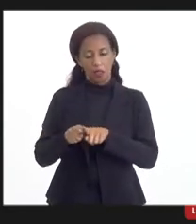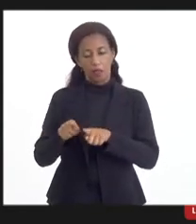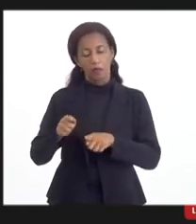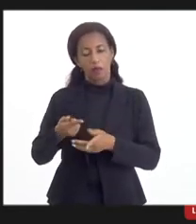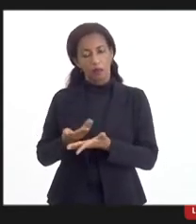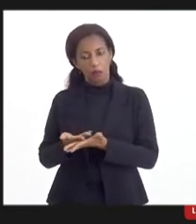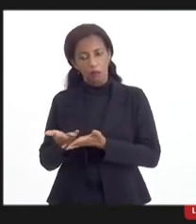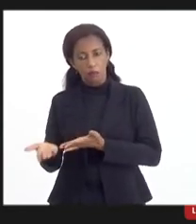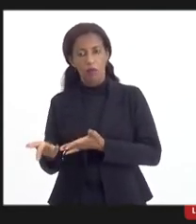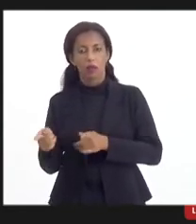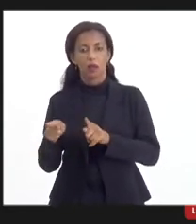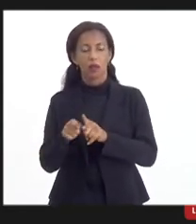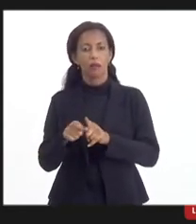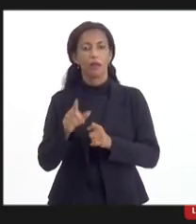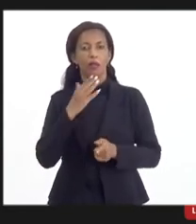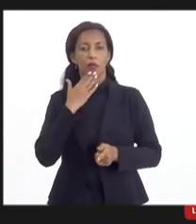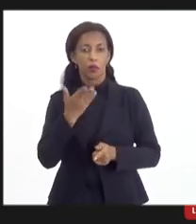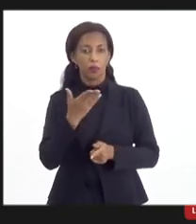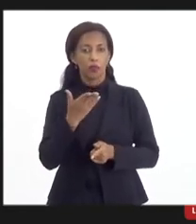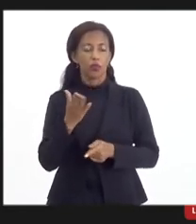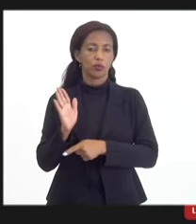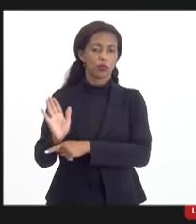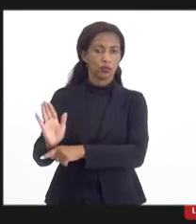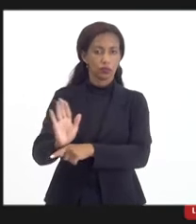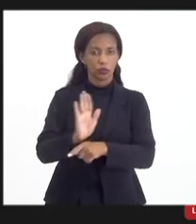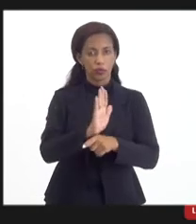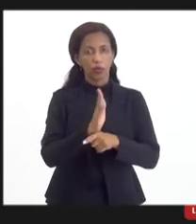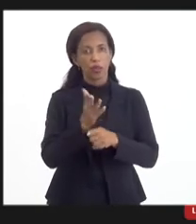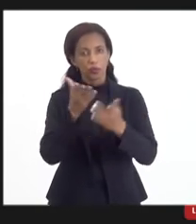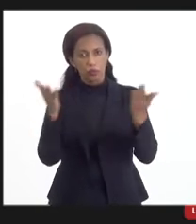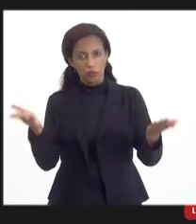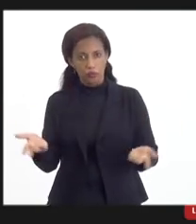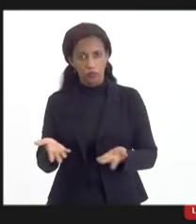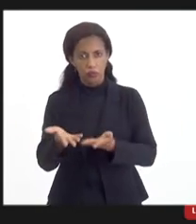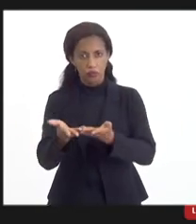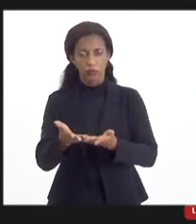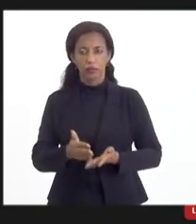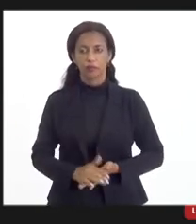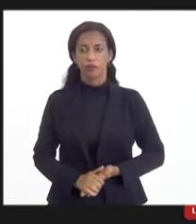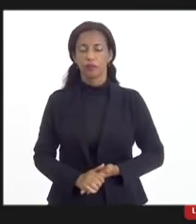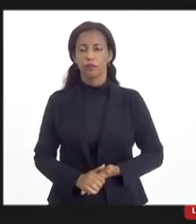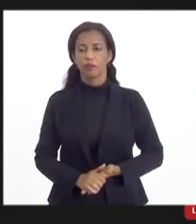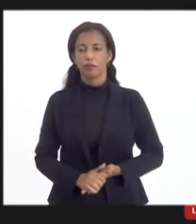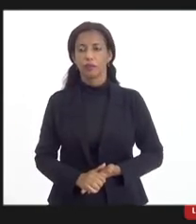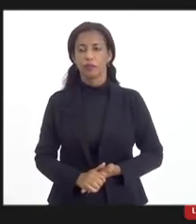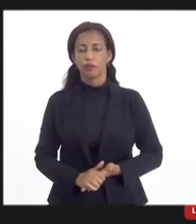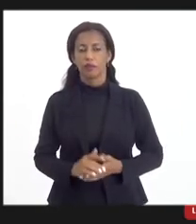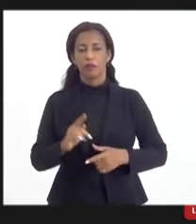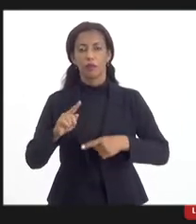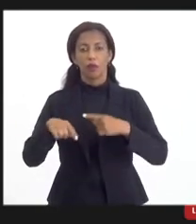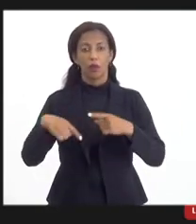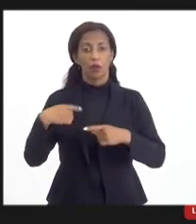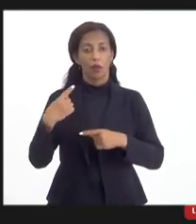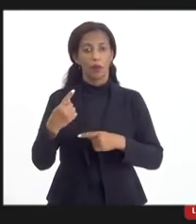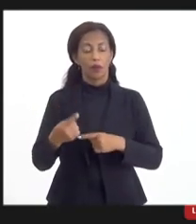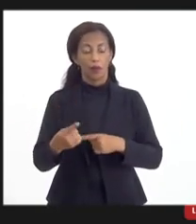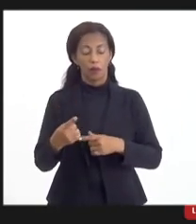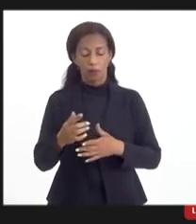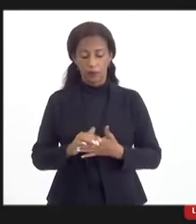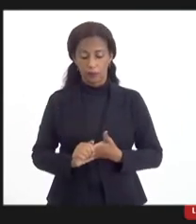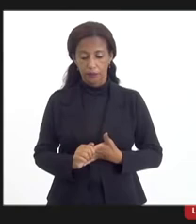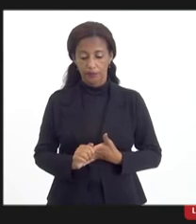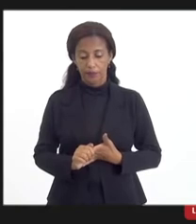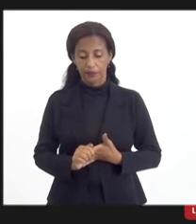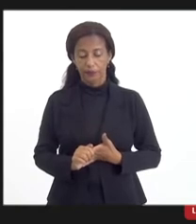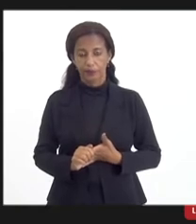as solicitações de contribuição dos senhores. Agora, próximo, essa questão,